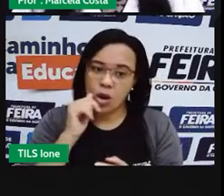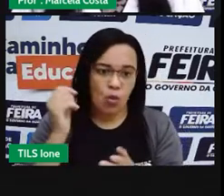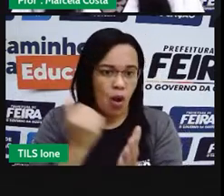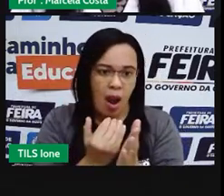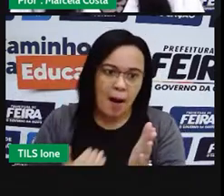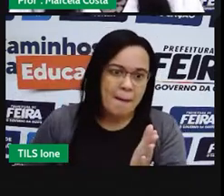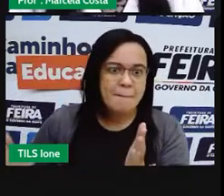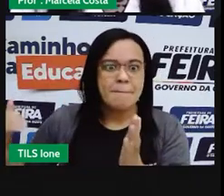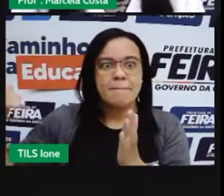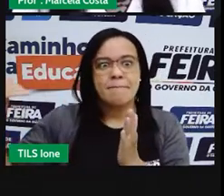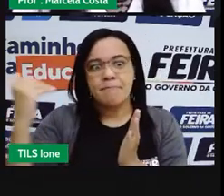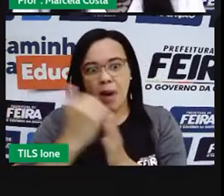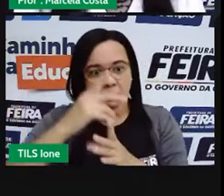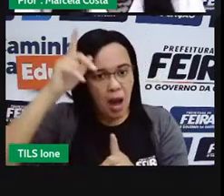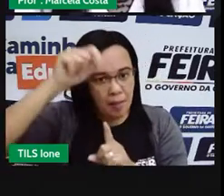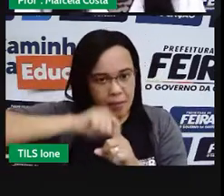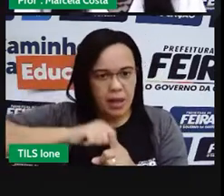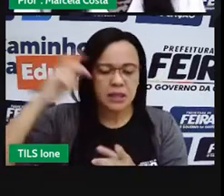nada.